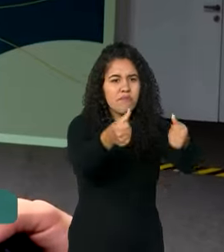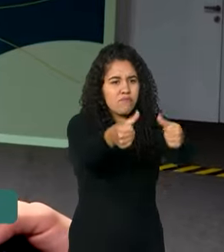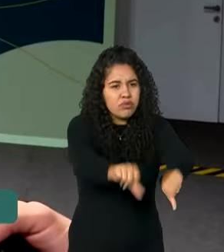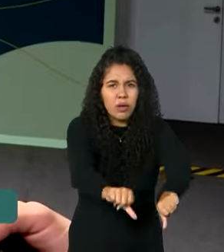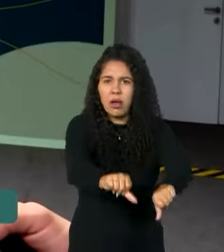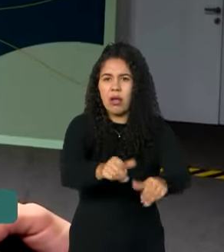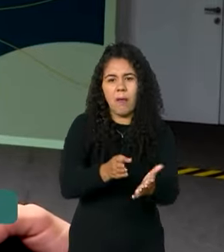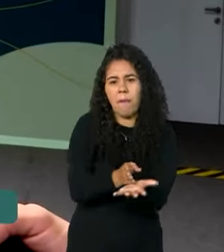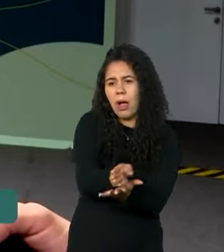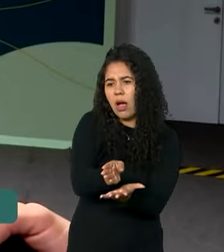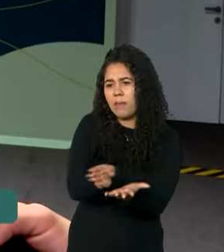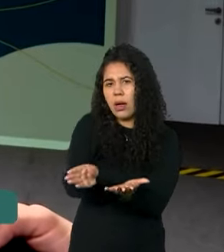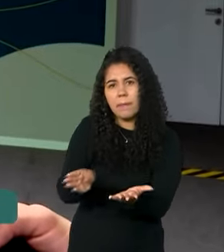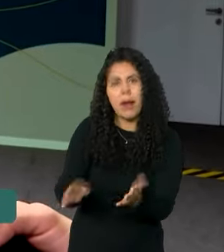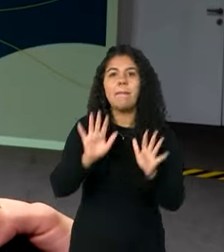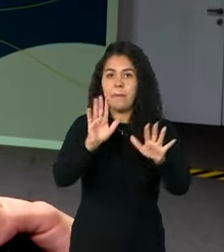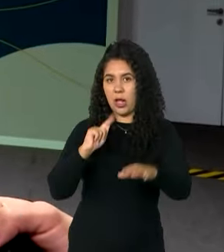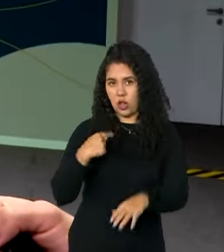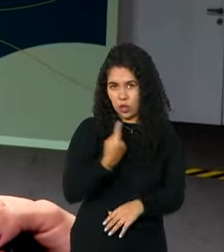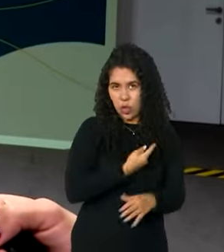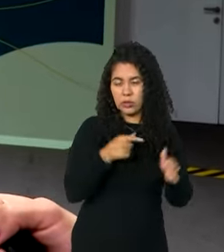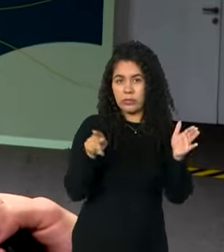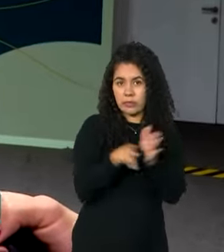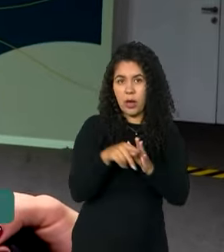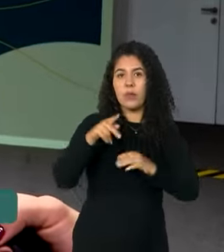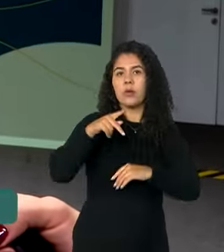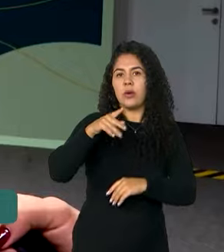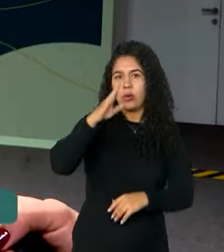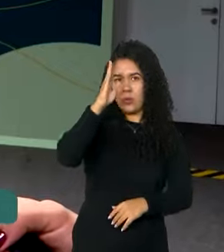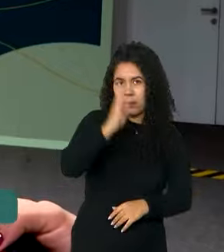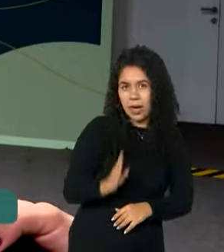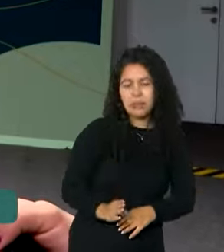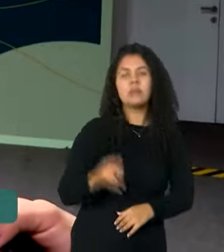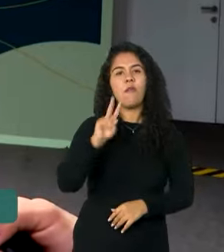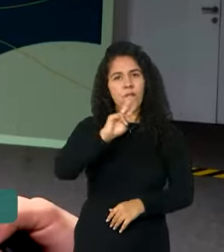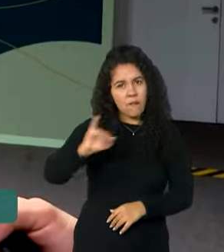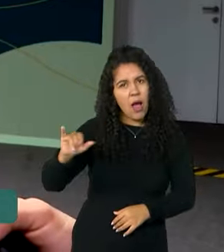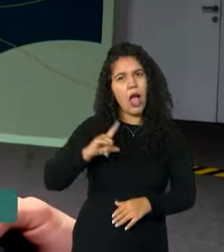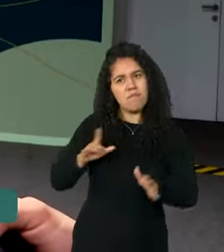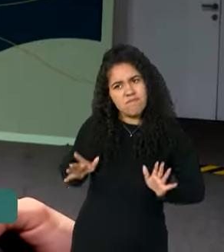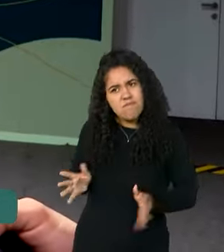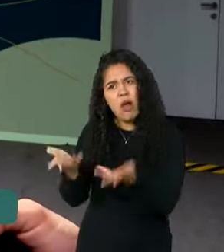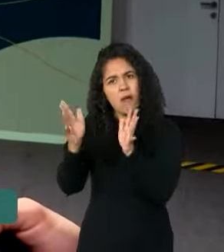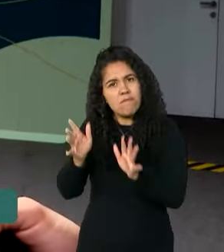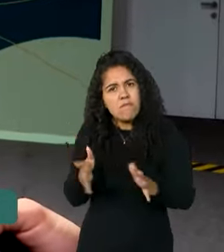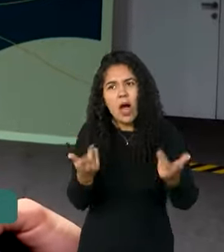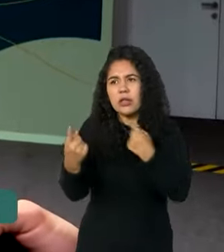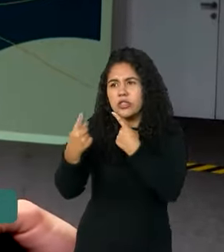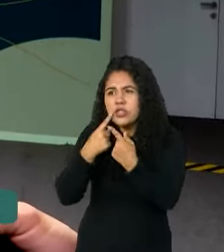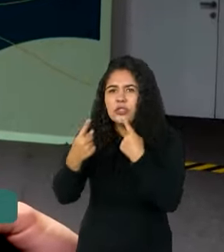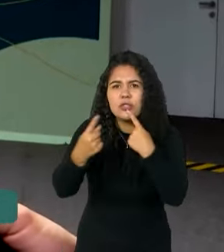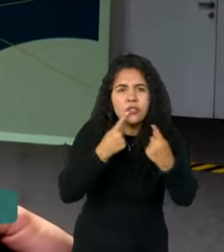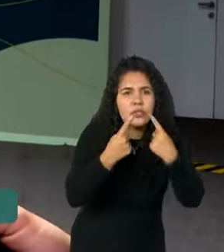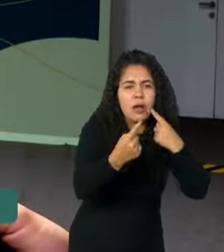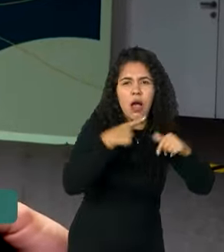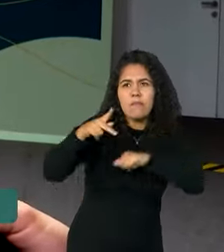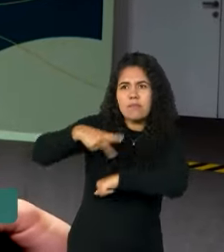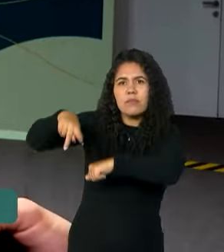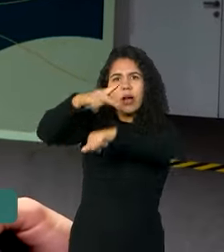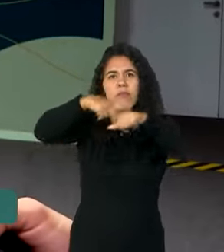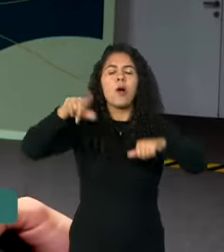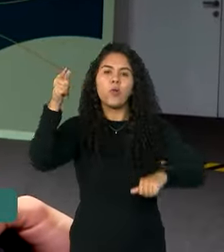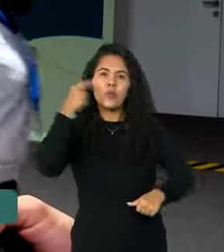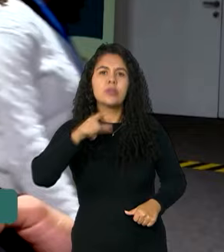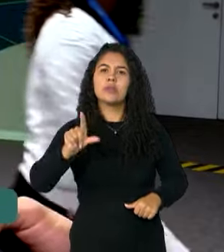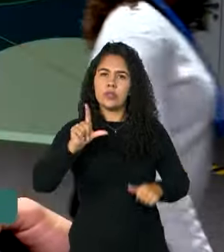o Brasil vai trabalhar para que os países cada vez mais assumam seus compromissos e tenham metas